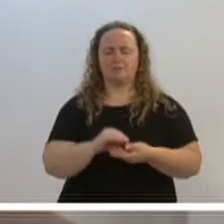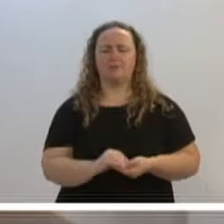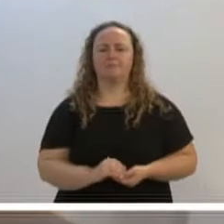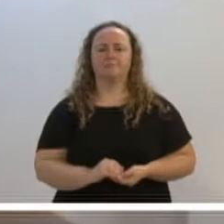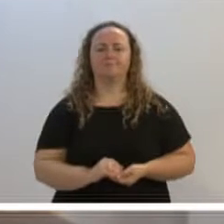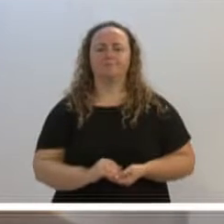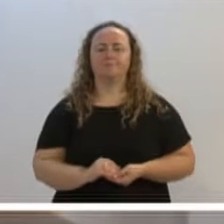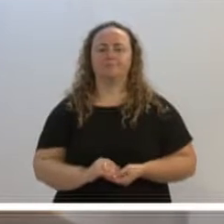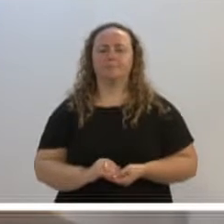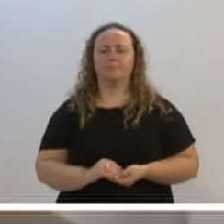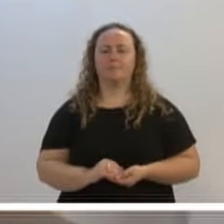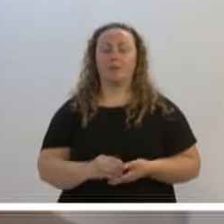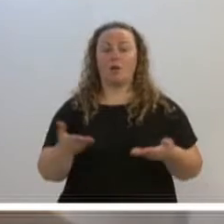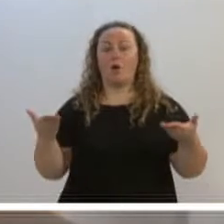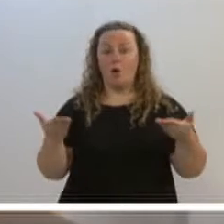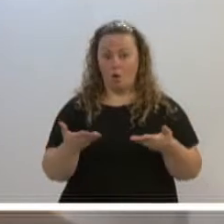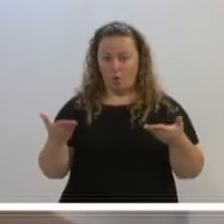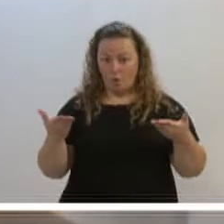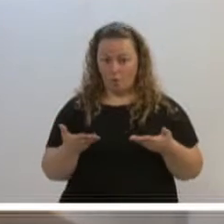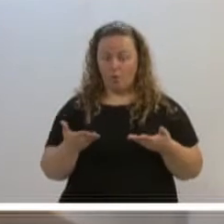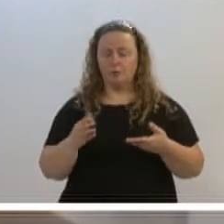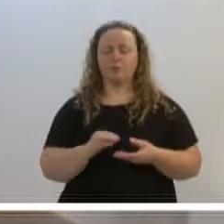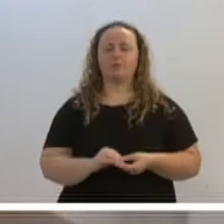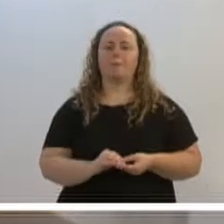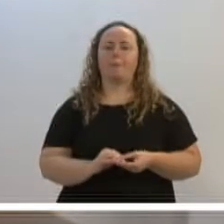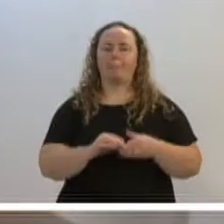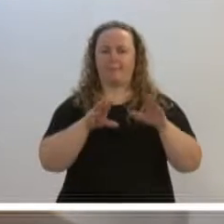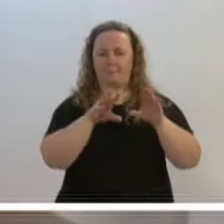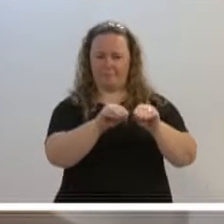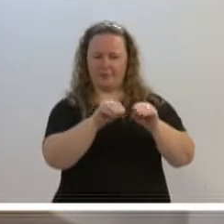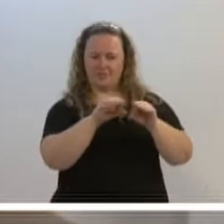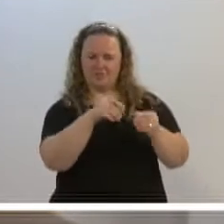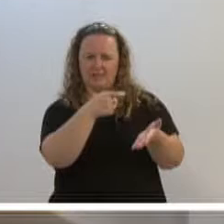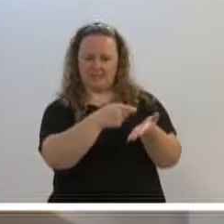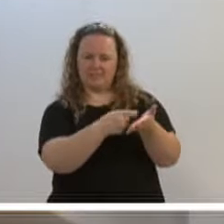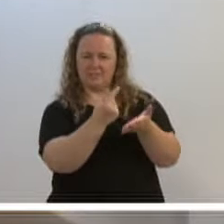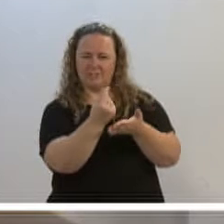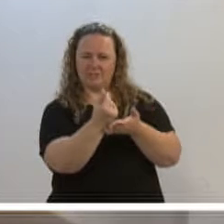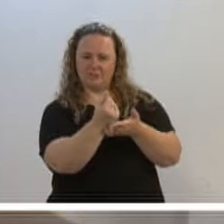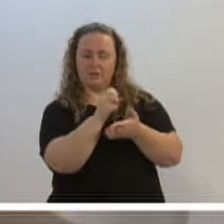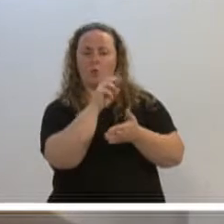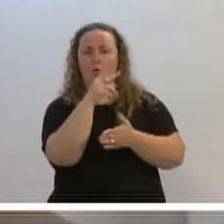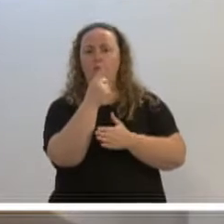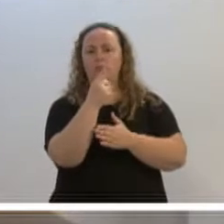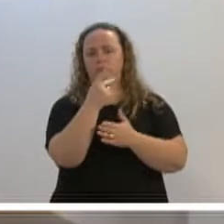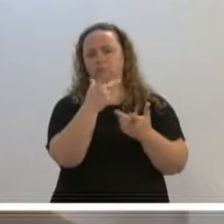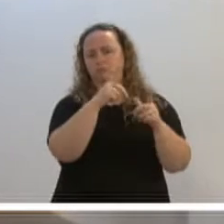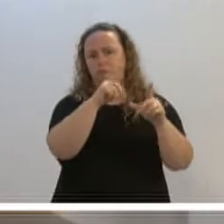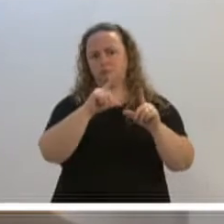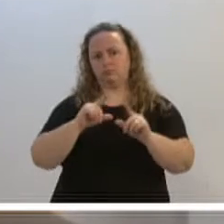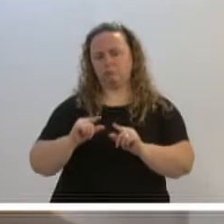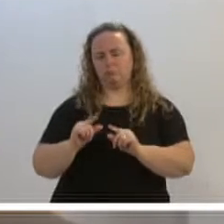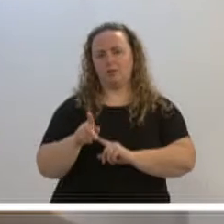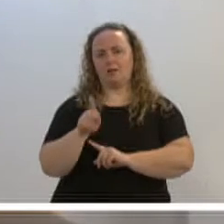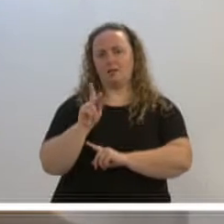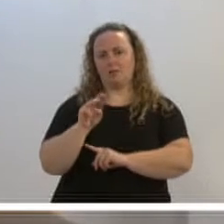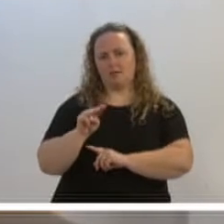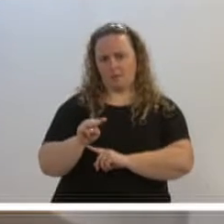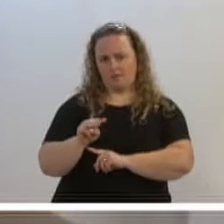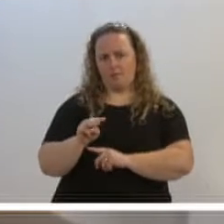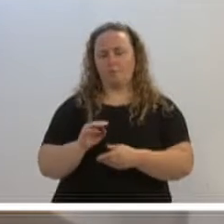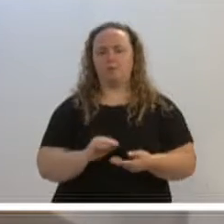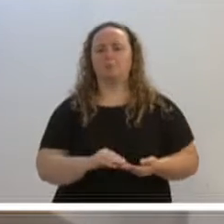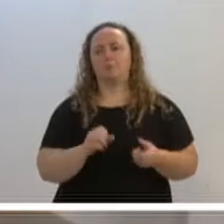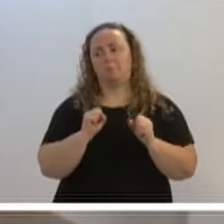Hoje só tem uma coisa. Para mexer na questão tarifária, ou você diminui a quilometragem, o que é errado, é onde a gente